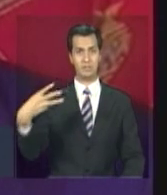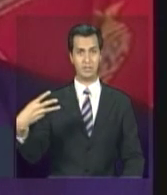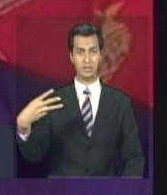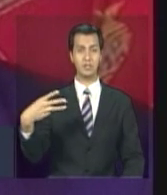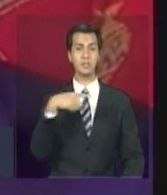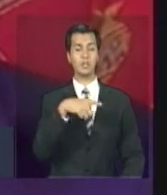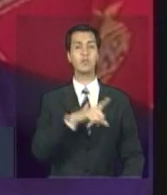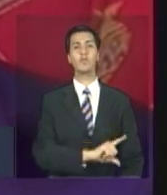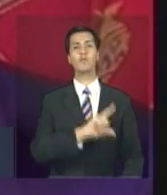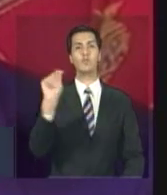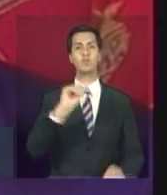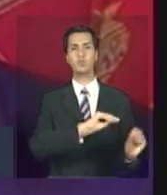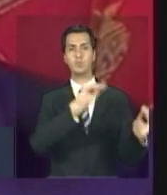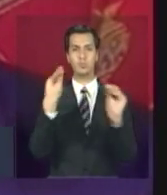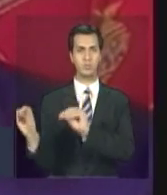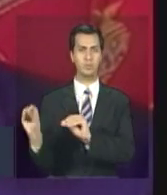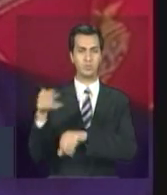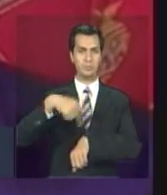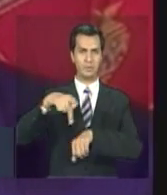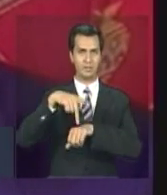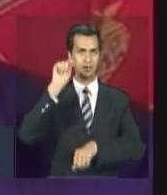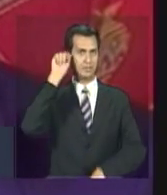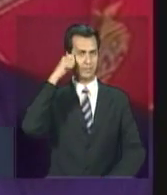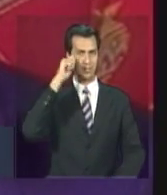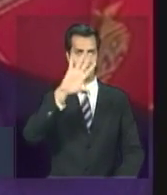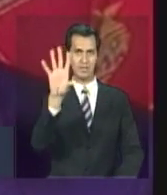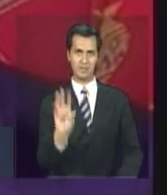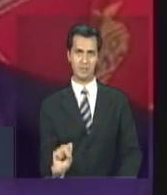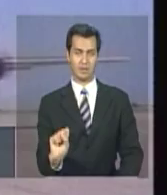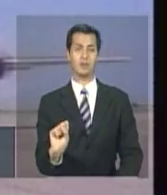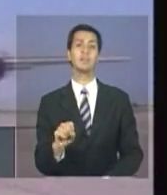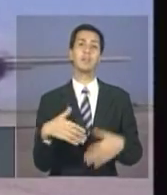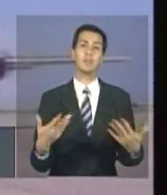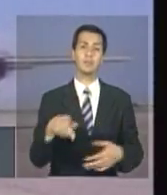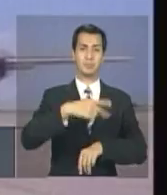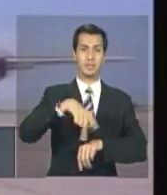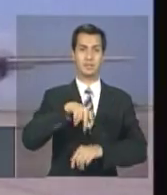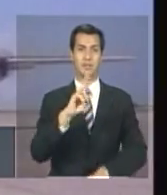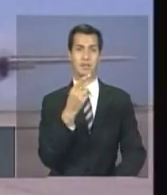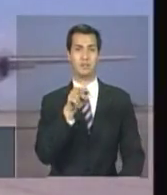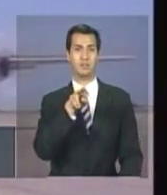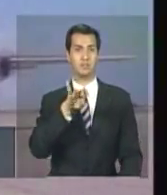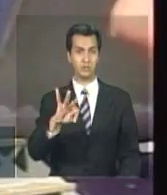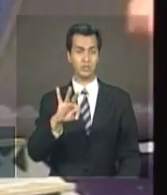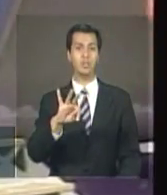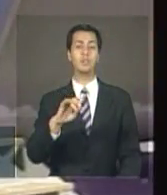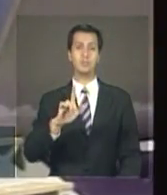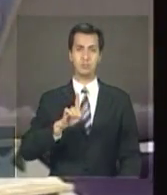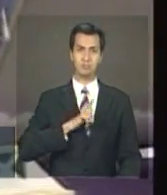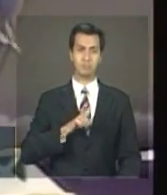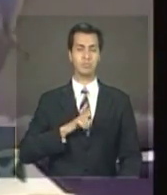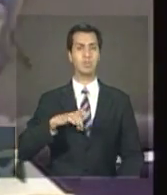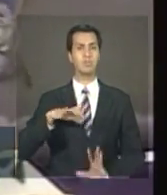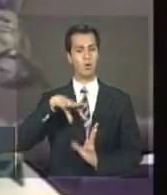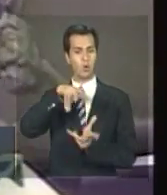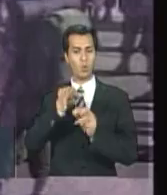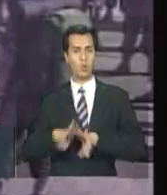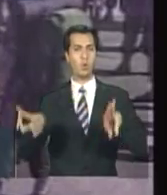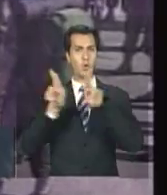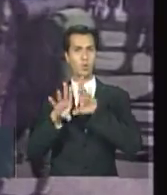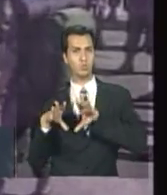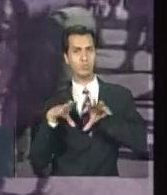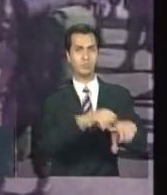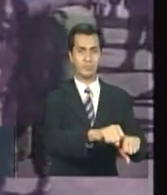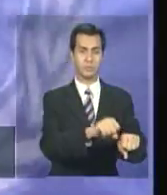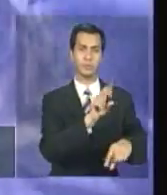fugiu para a África e o Haiti sofreu intervenção internacional pela ONU. O Brasil assumiu o